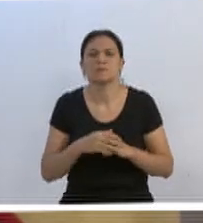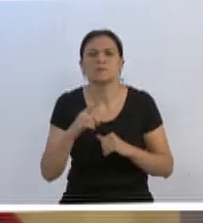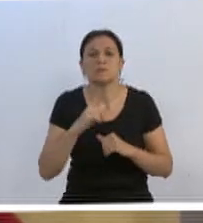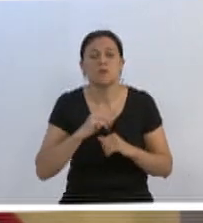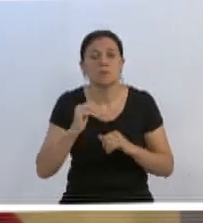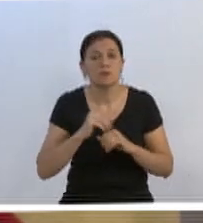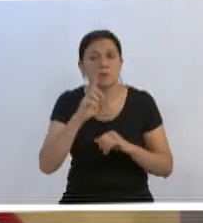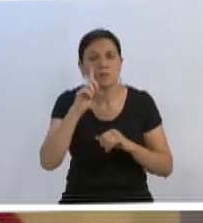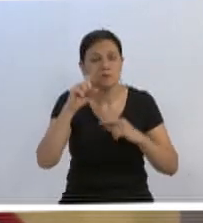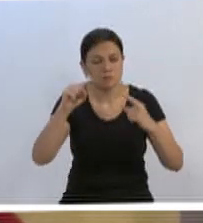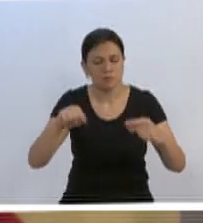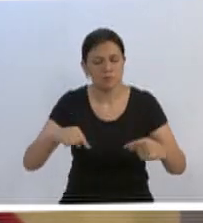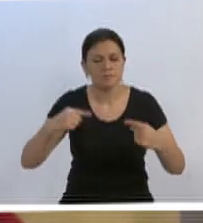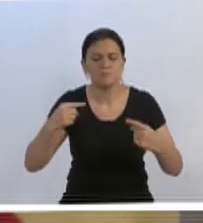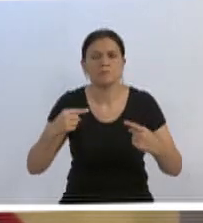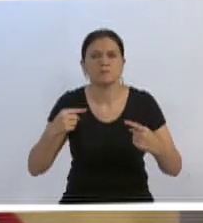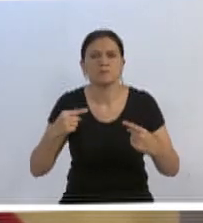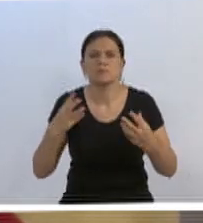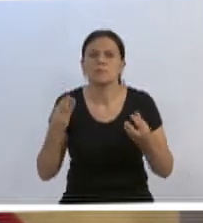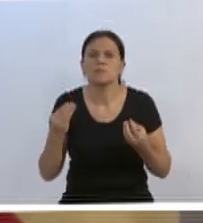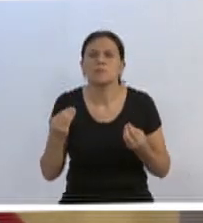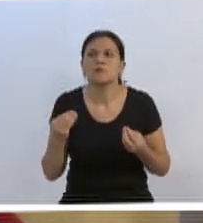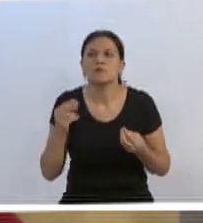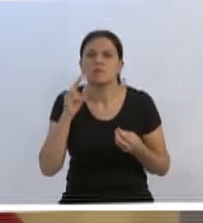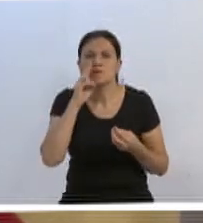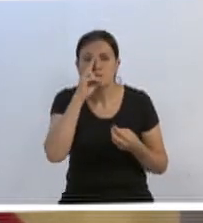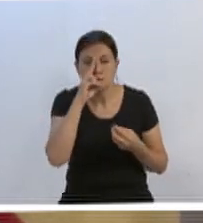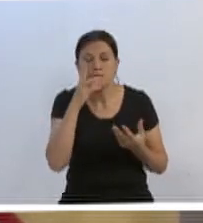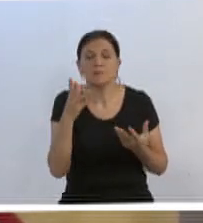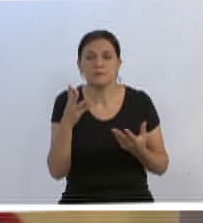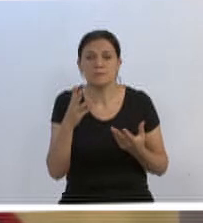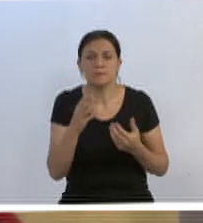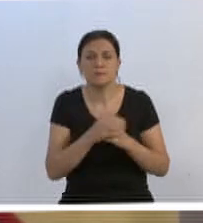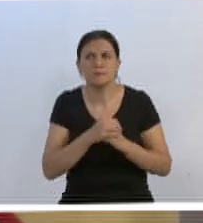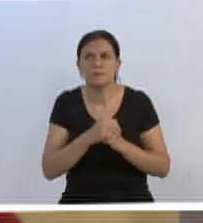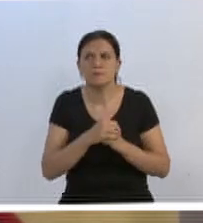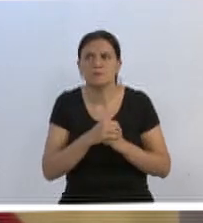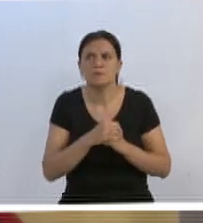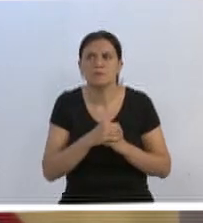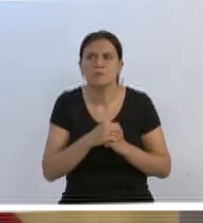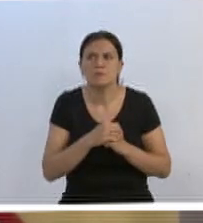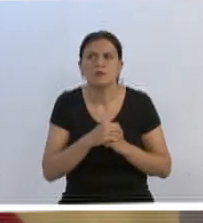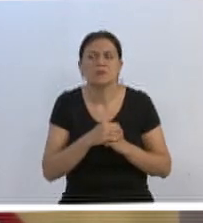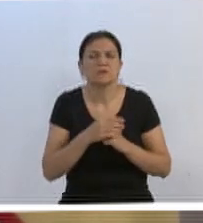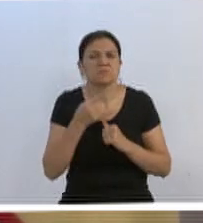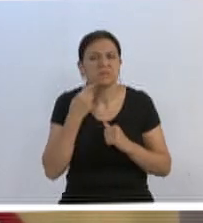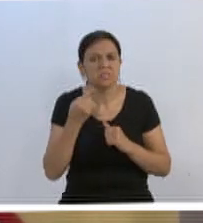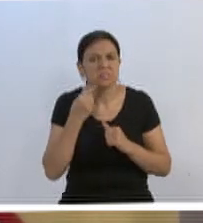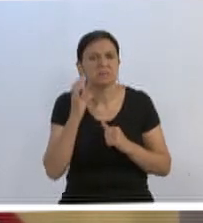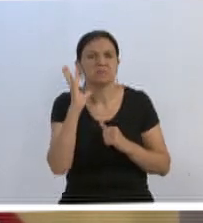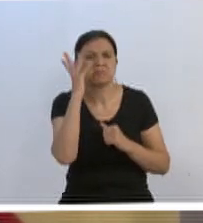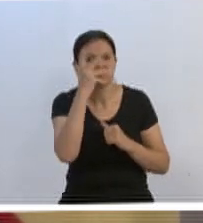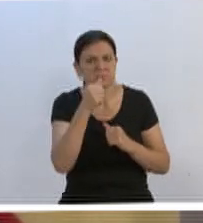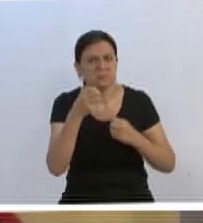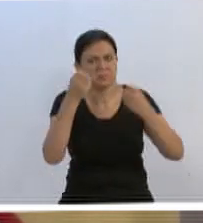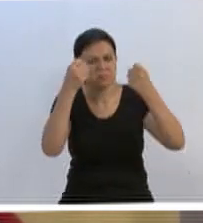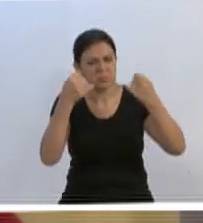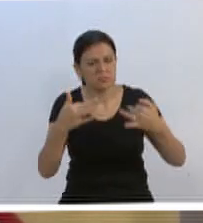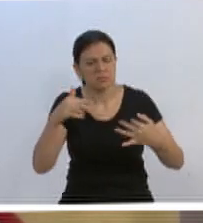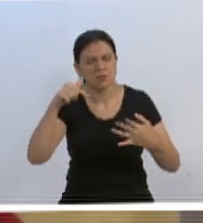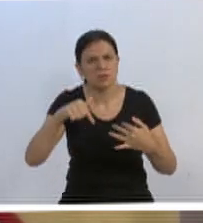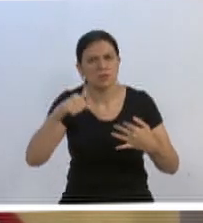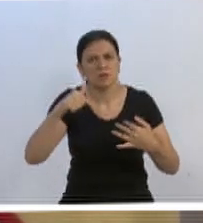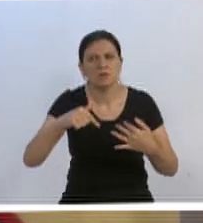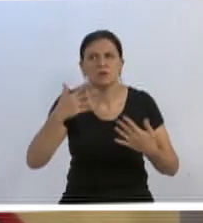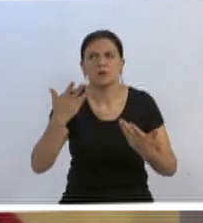desafio. Um desafio muito forte, presidente Marcelo Lanzarim. Aliás, belíssimo discurso seu, assumindo um compromisso aqui, de vários debates que